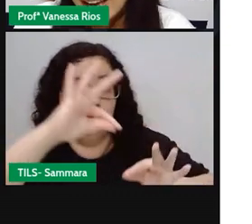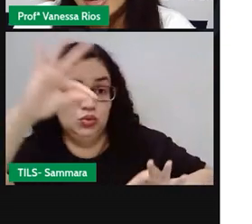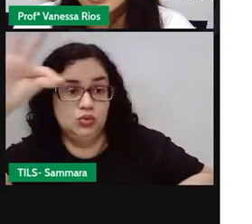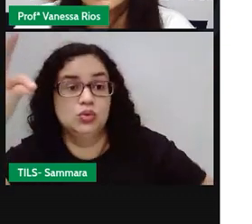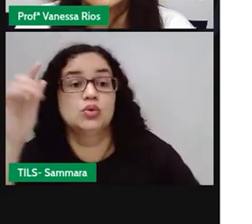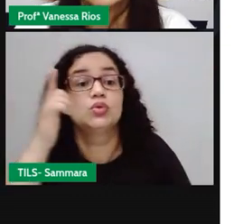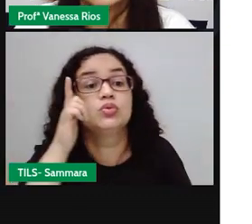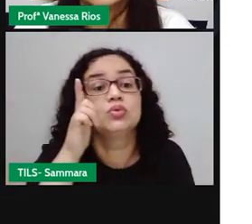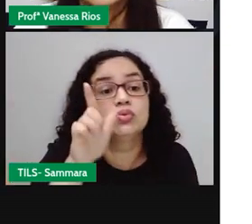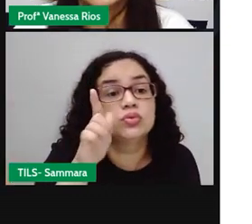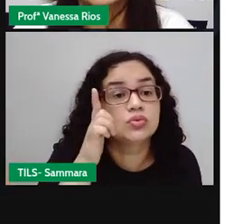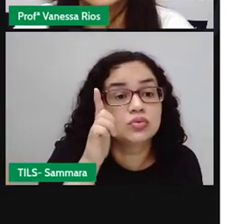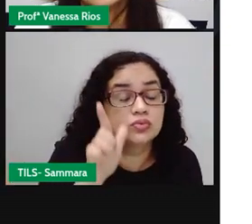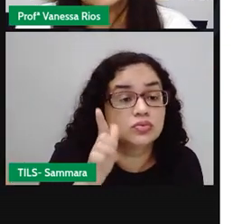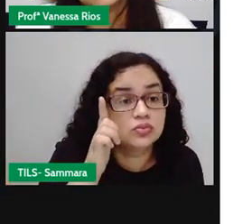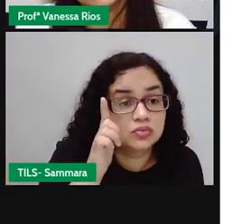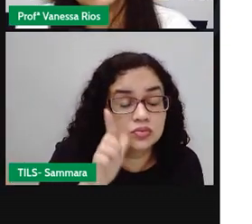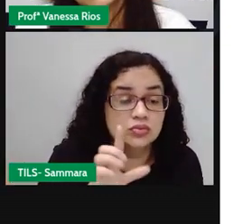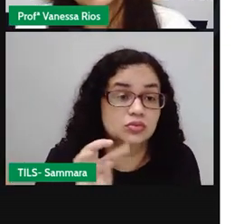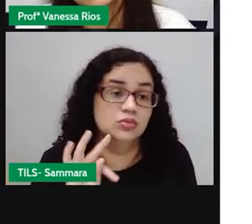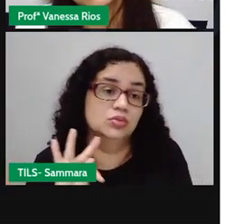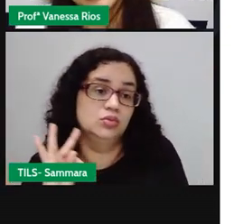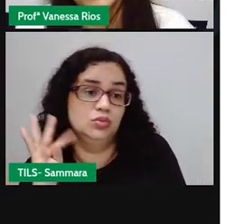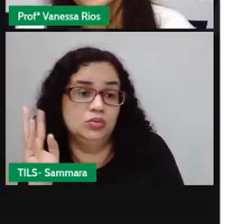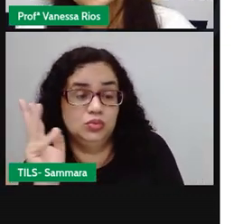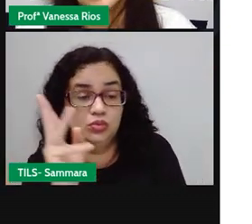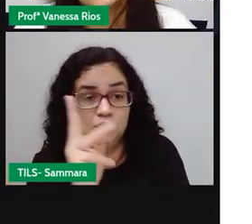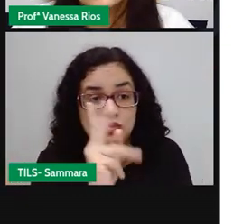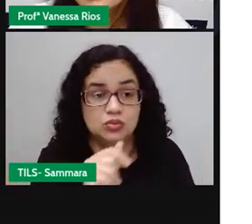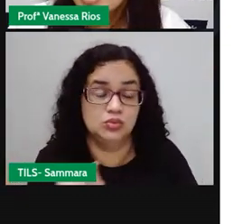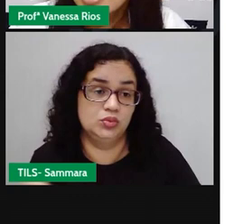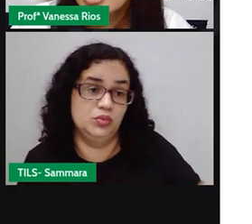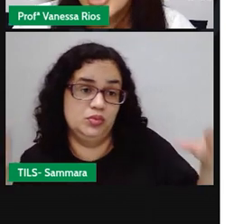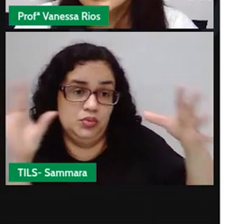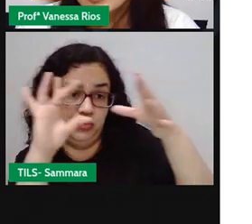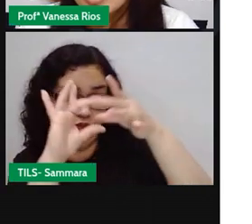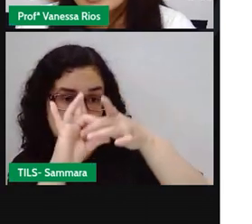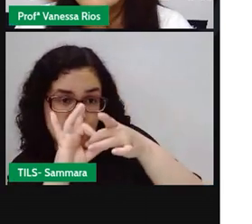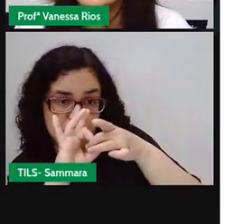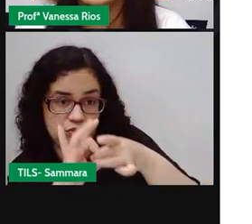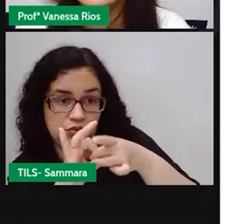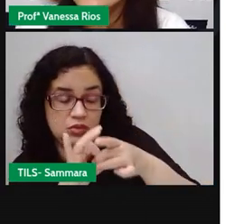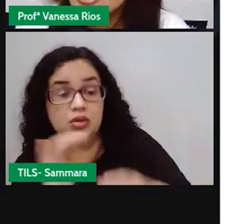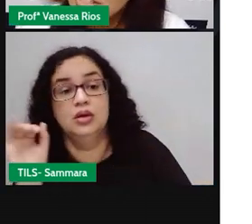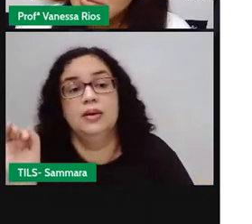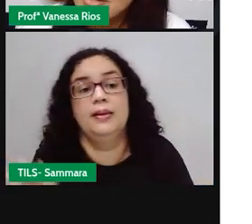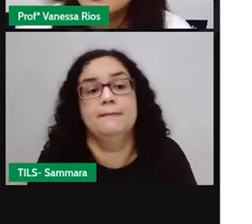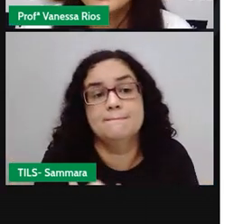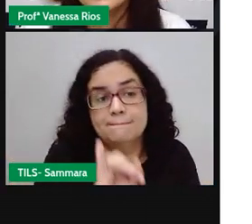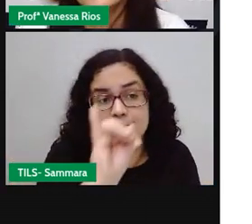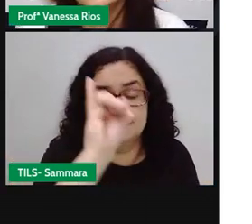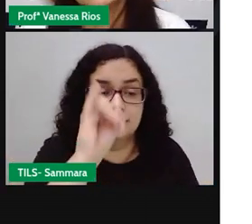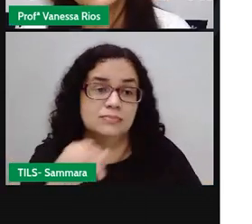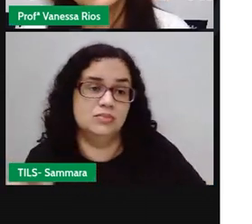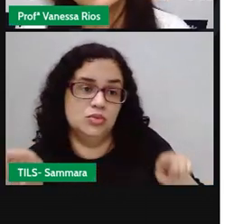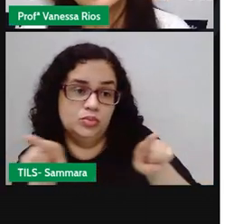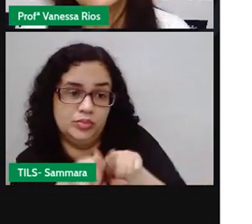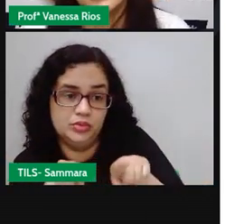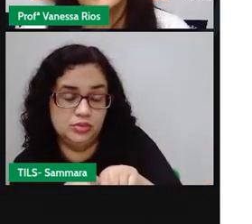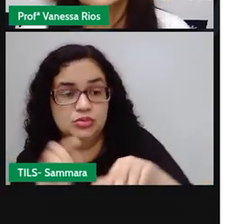acertar. Então, tem toda uma combinação aí de ações importantes também para o nosso